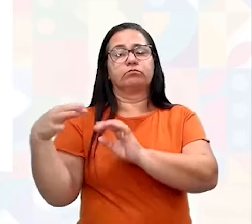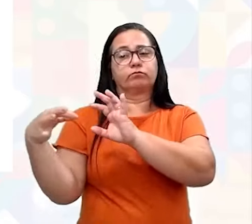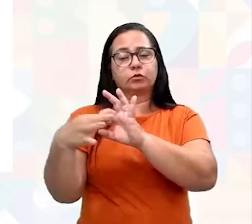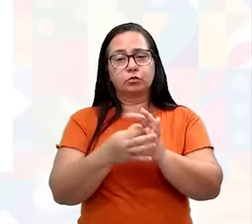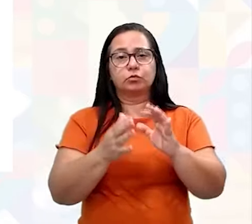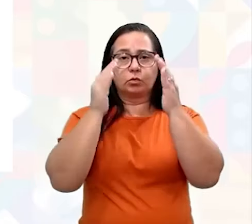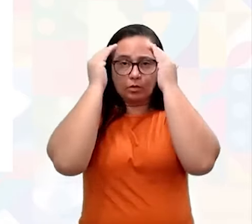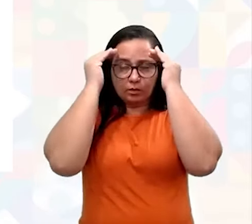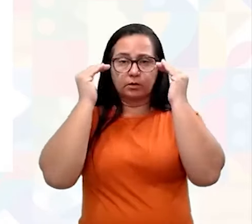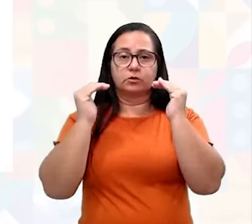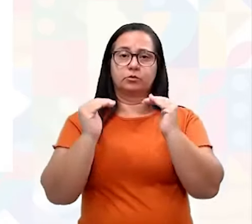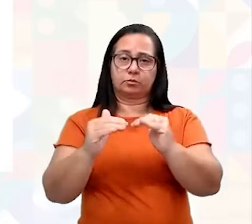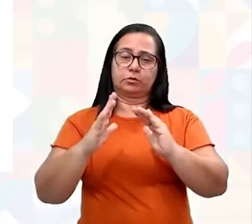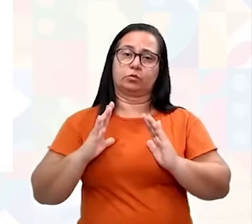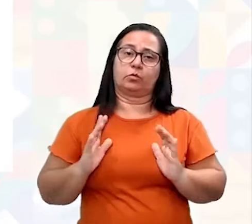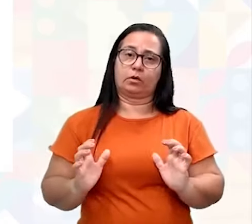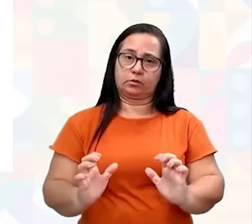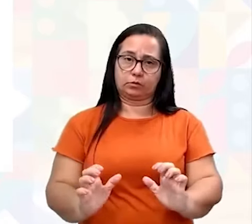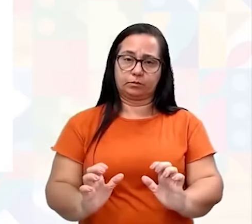respeito ético.